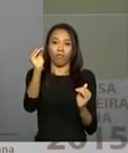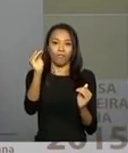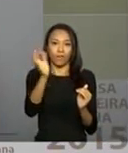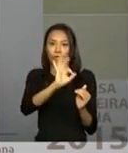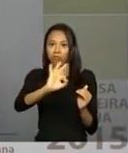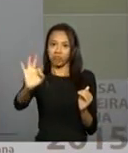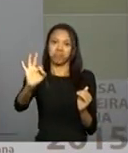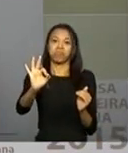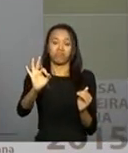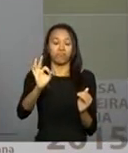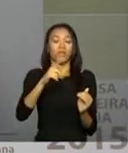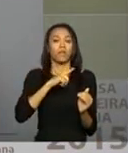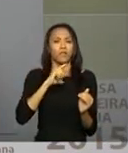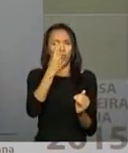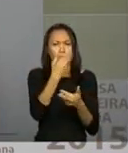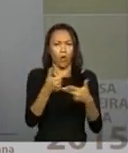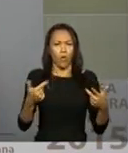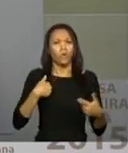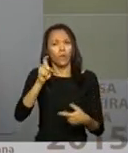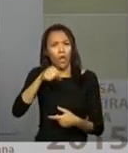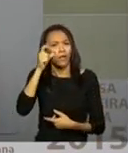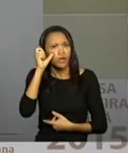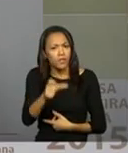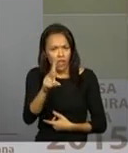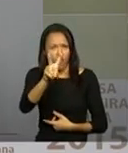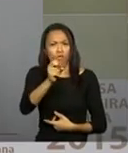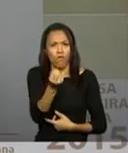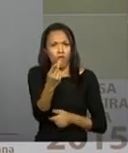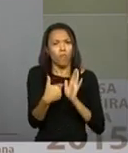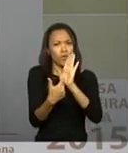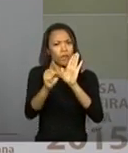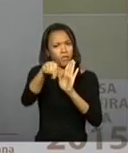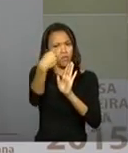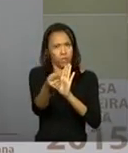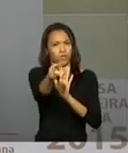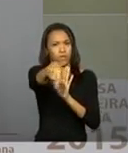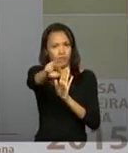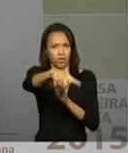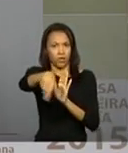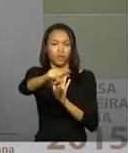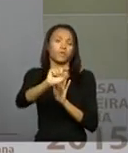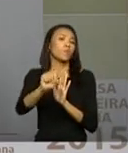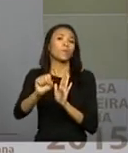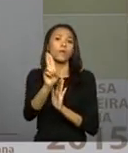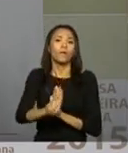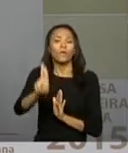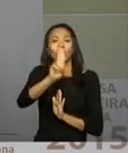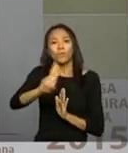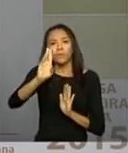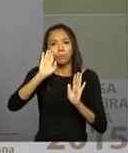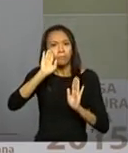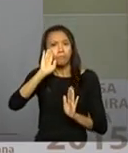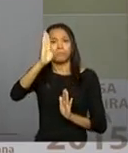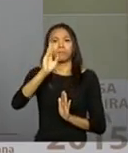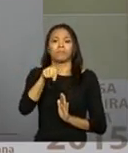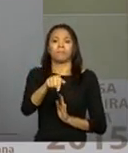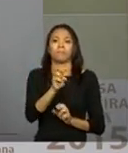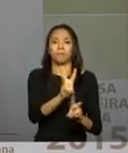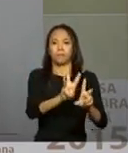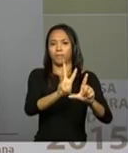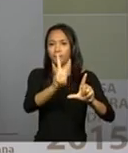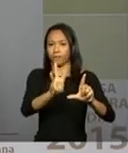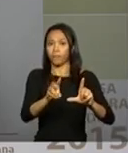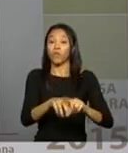Você tem uma coisa que é muito interessante, nós vamos ver, eu vou mostrar para vocês depois em relação à utilização exclusiva, mas um